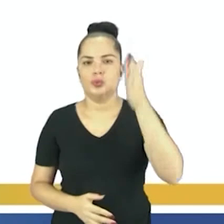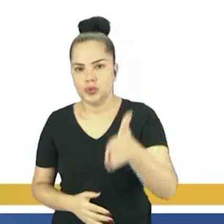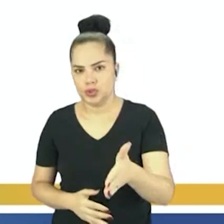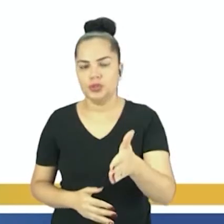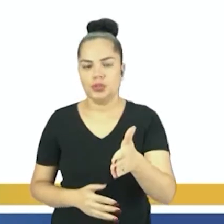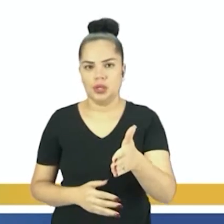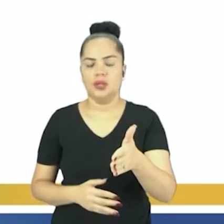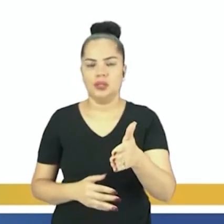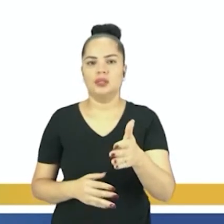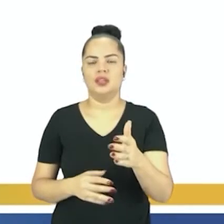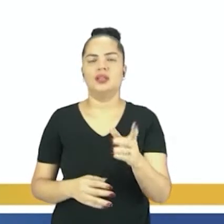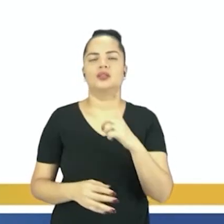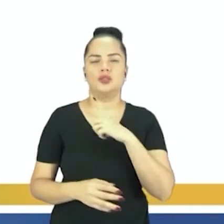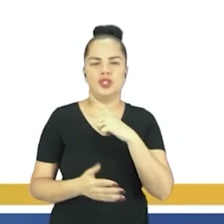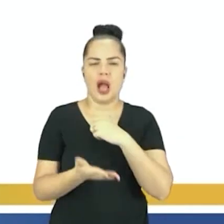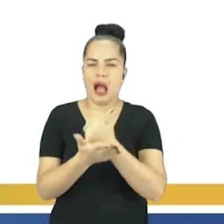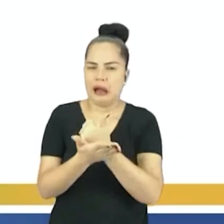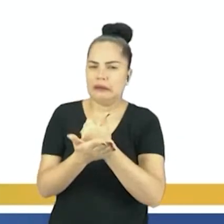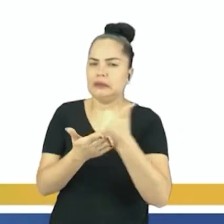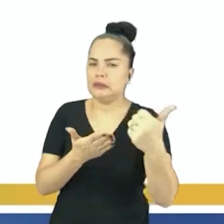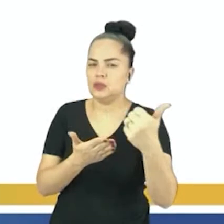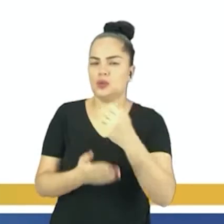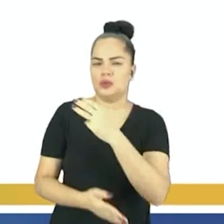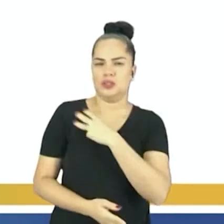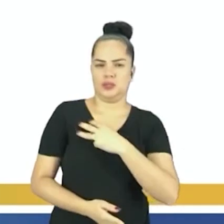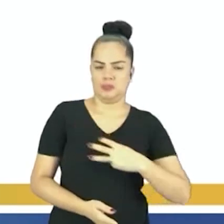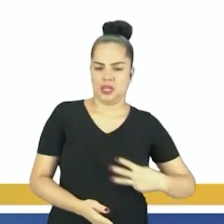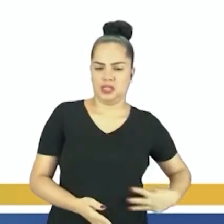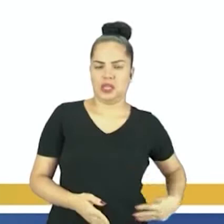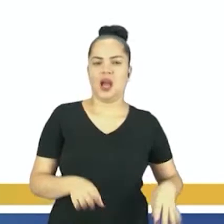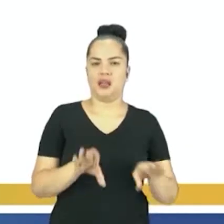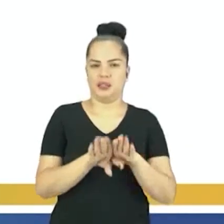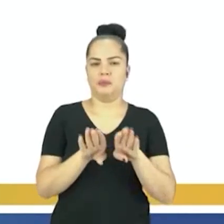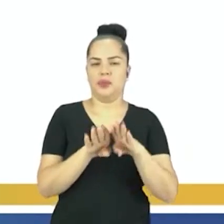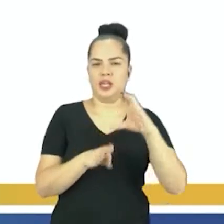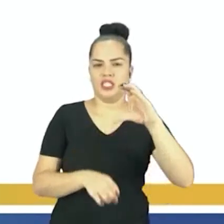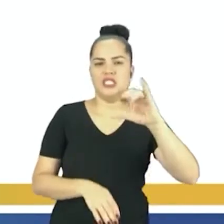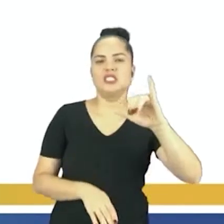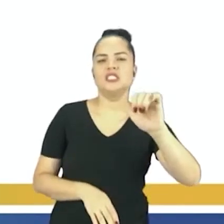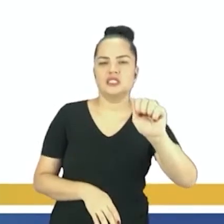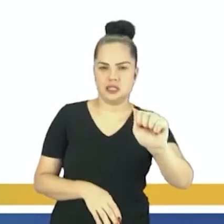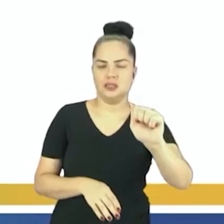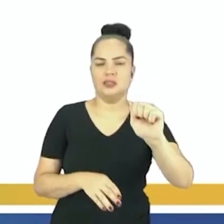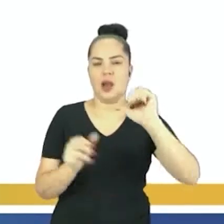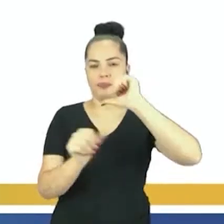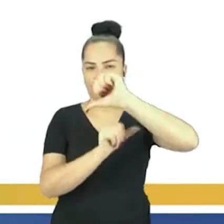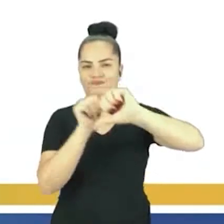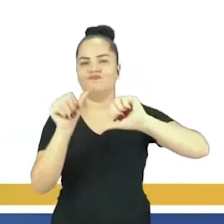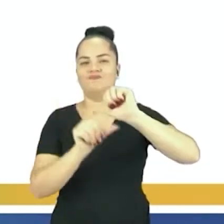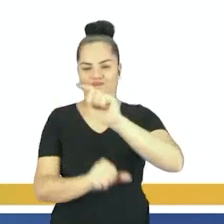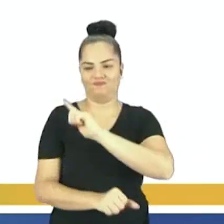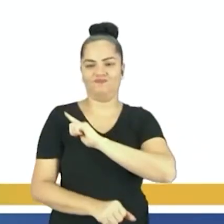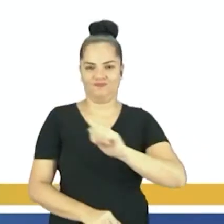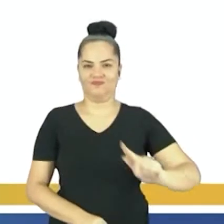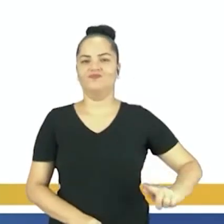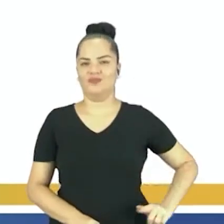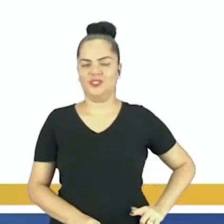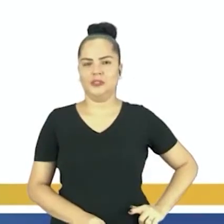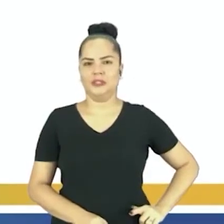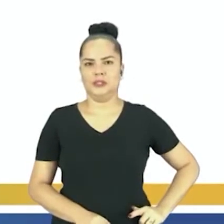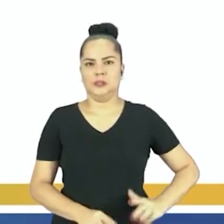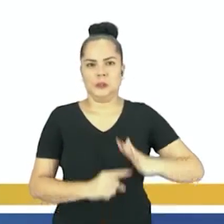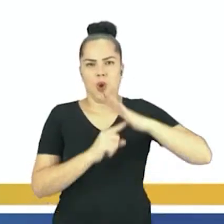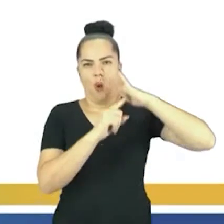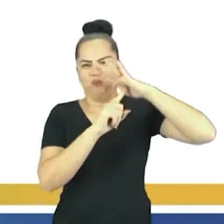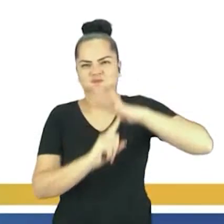por ações militares ou da CIA para mudanças de governo. Ou seja, a CIA chegava, colocava pressão